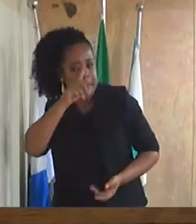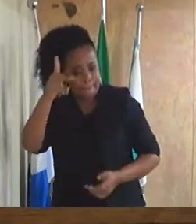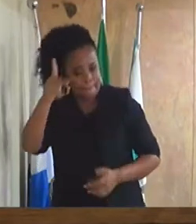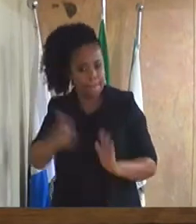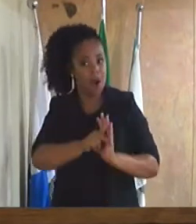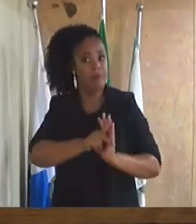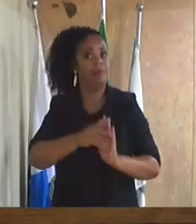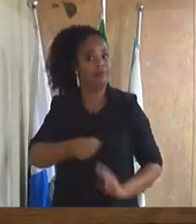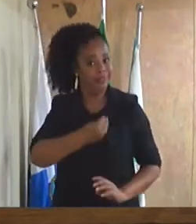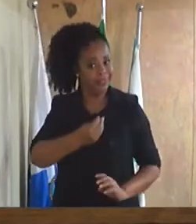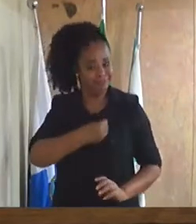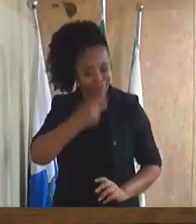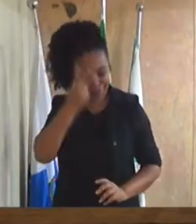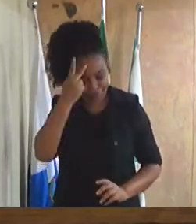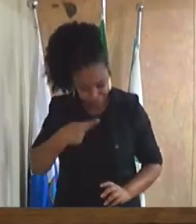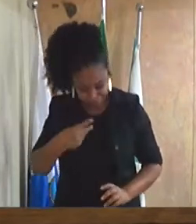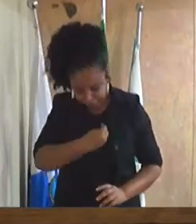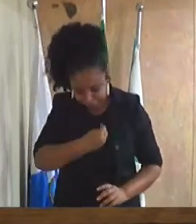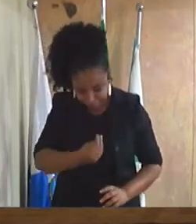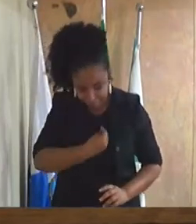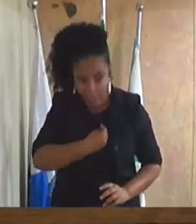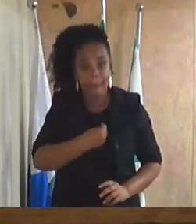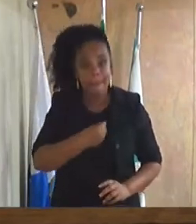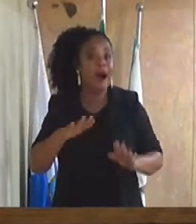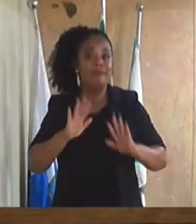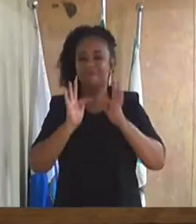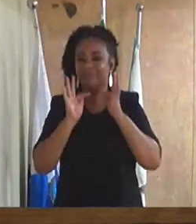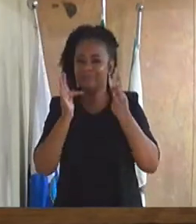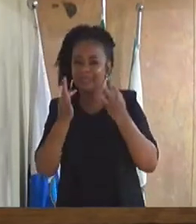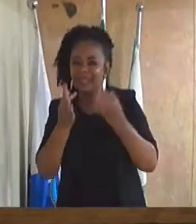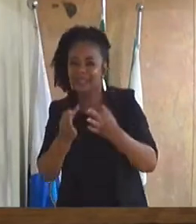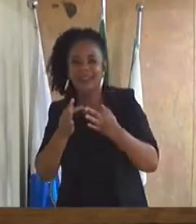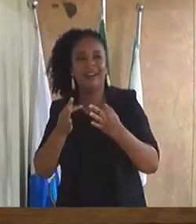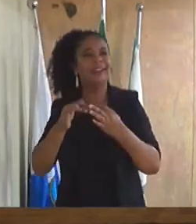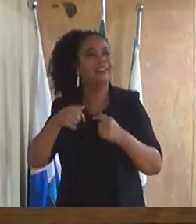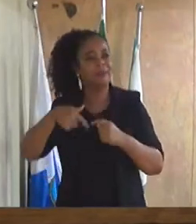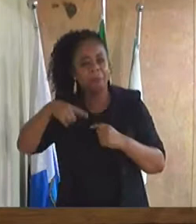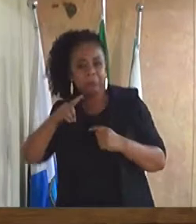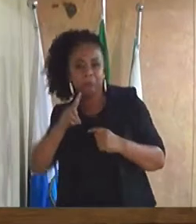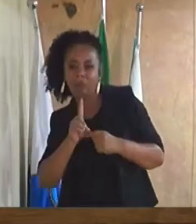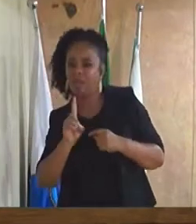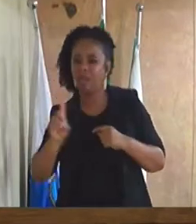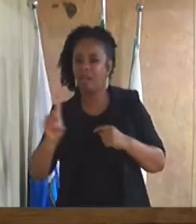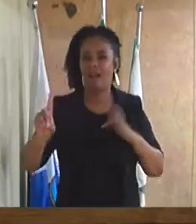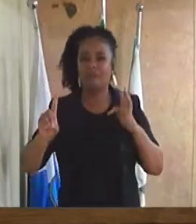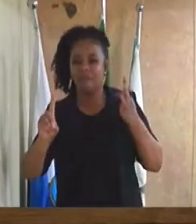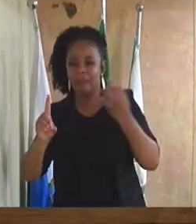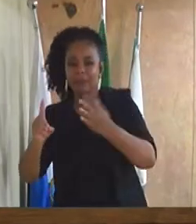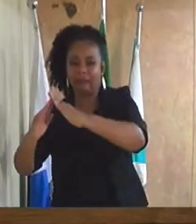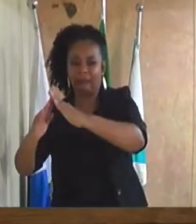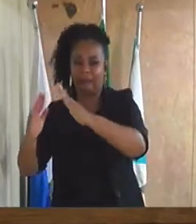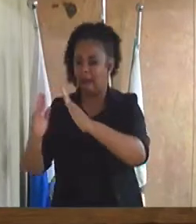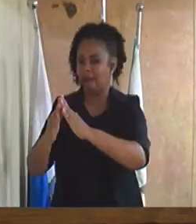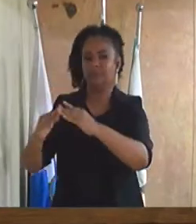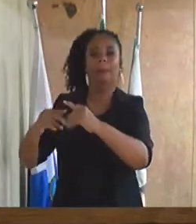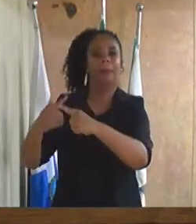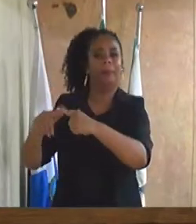arriscando a própria vida dos familiares que está indo para cá, que vai para casa, leva para casa a doença